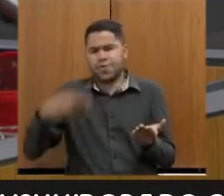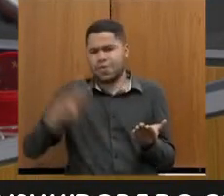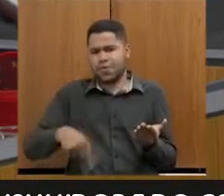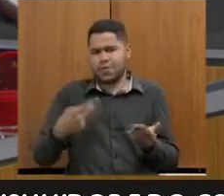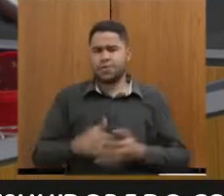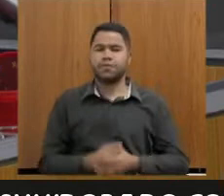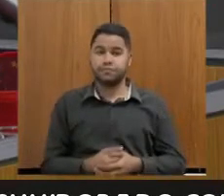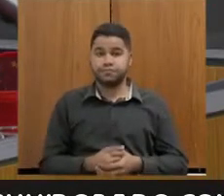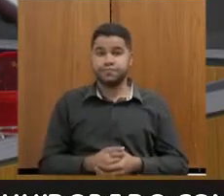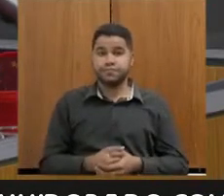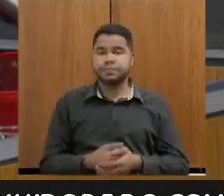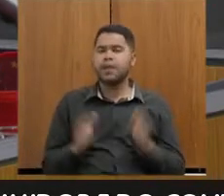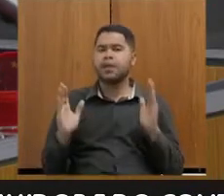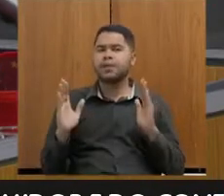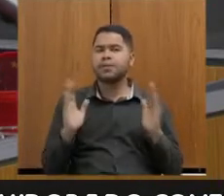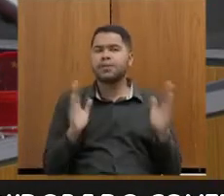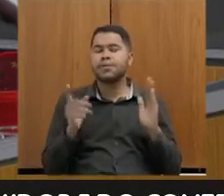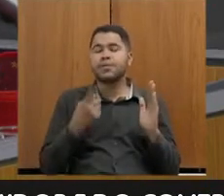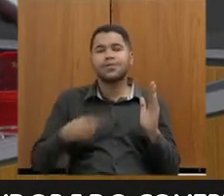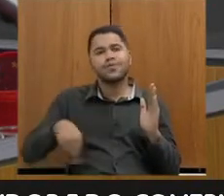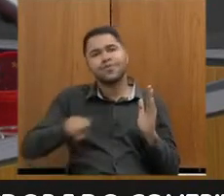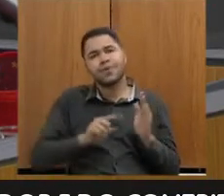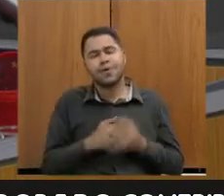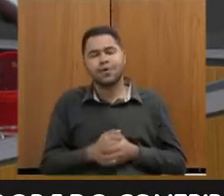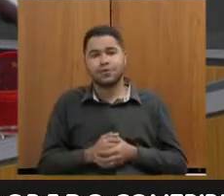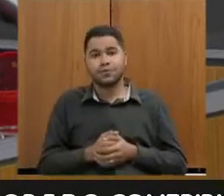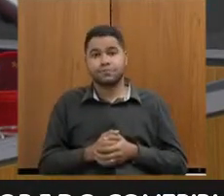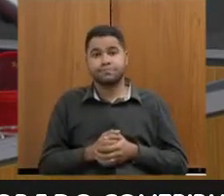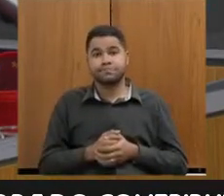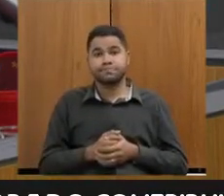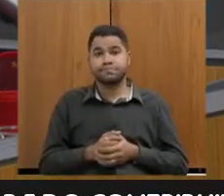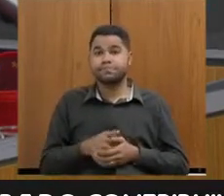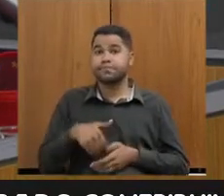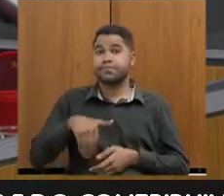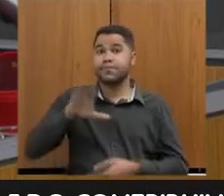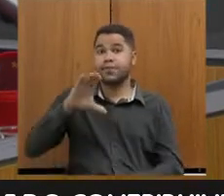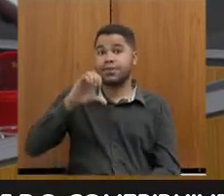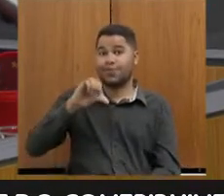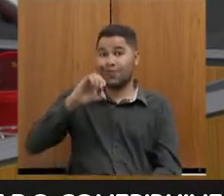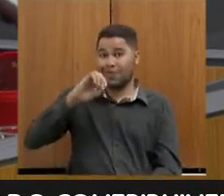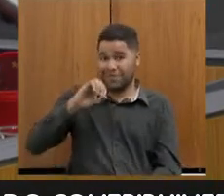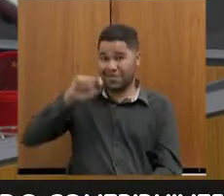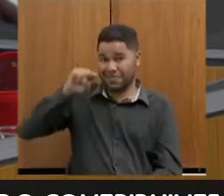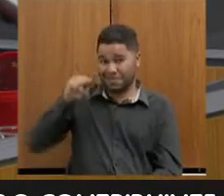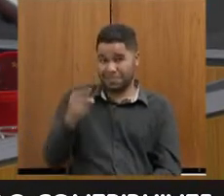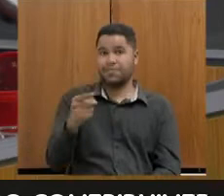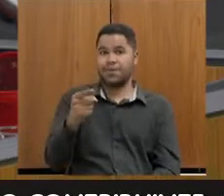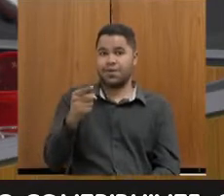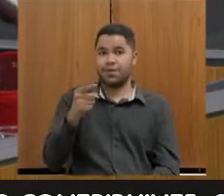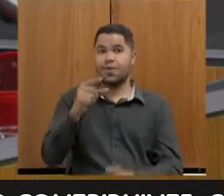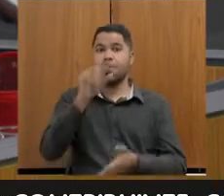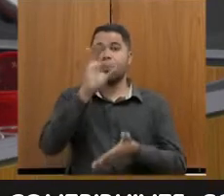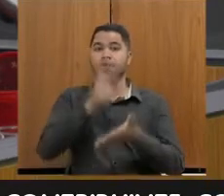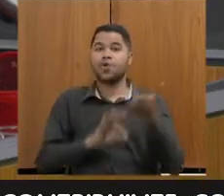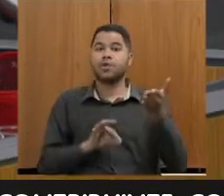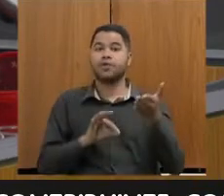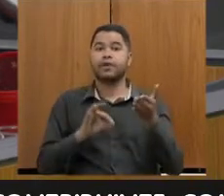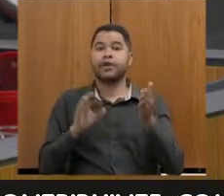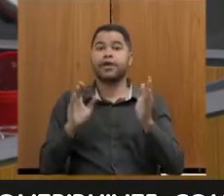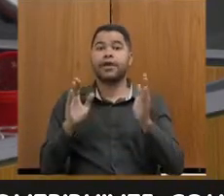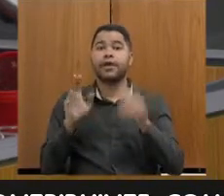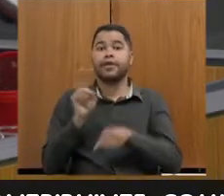porque, nesse momento, nós estamos com um quadro de mais de 90 mil contratações temporárias na